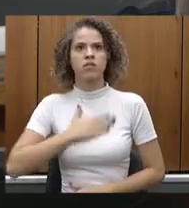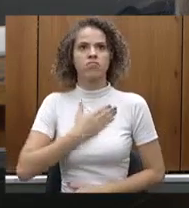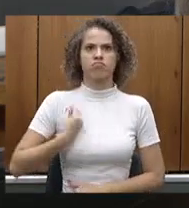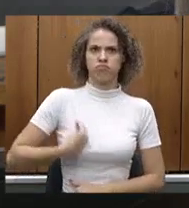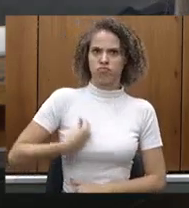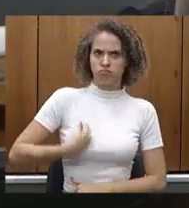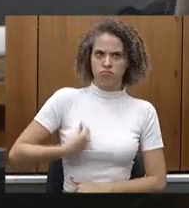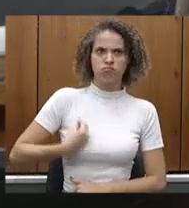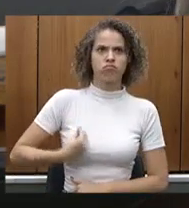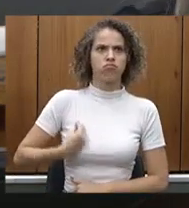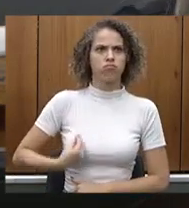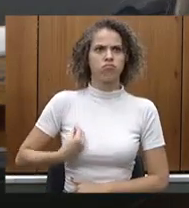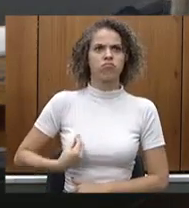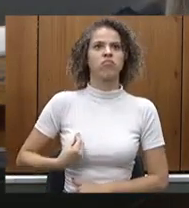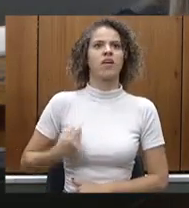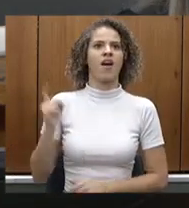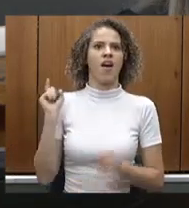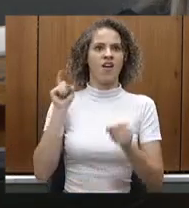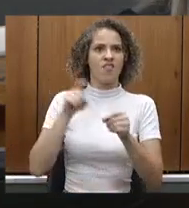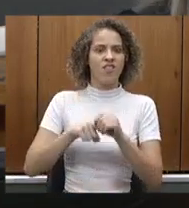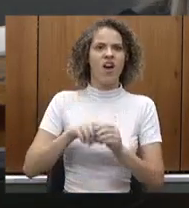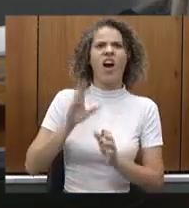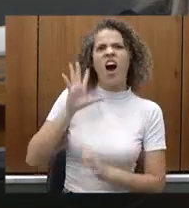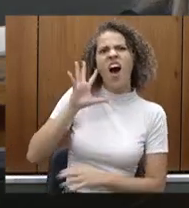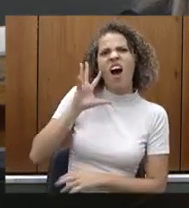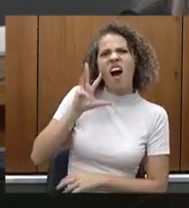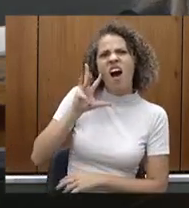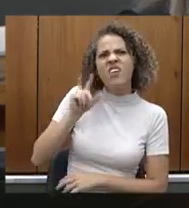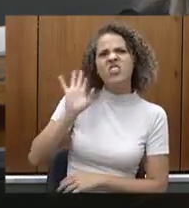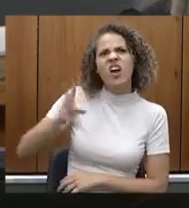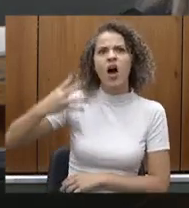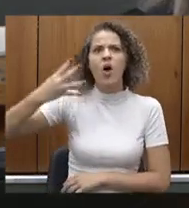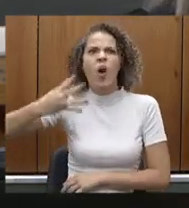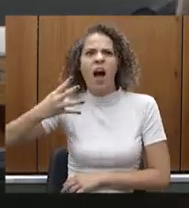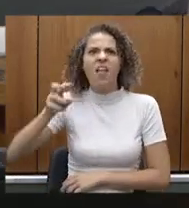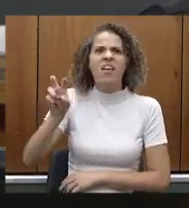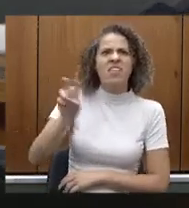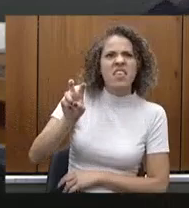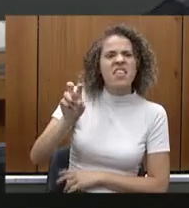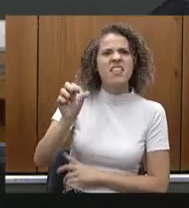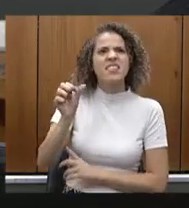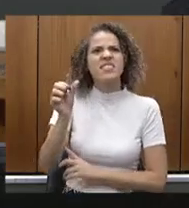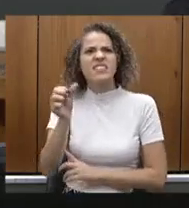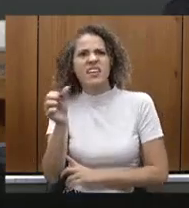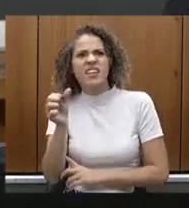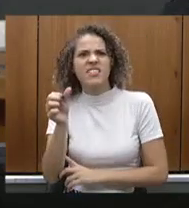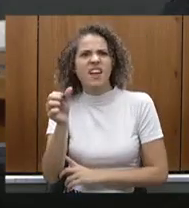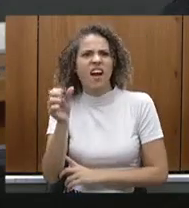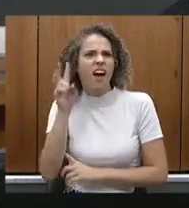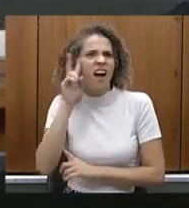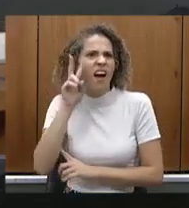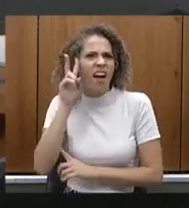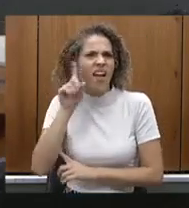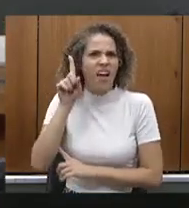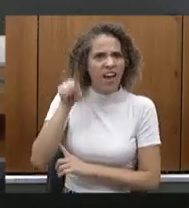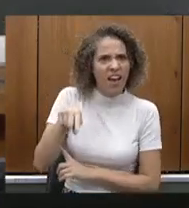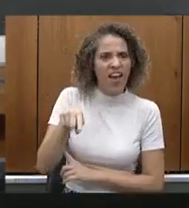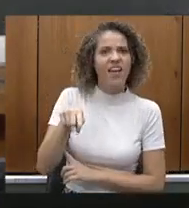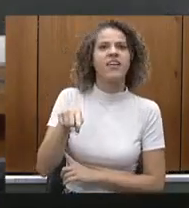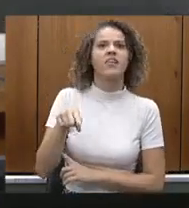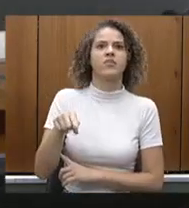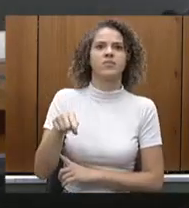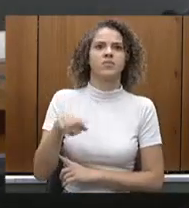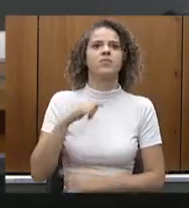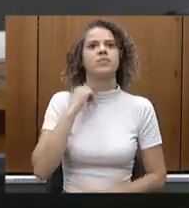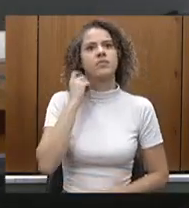aqui com o de volta, acho que é a quarta, quinta, sexta, da Assembleia Fiscaliza, deputada Celise, já